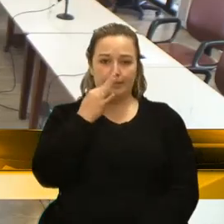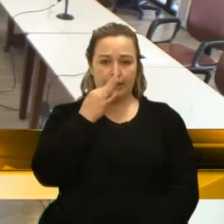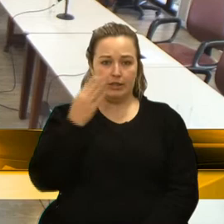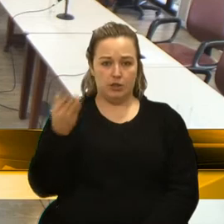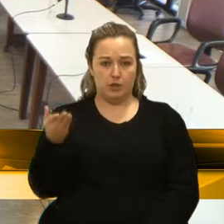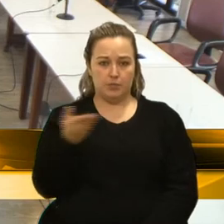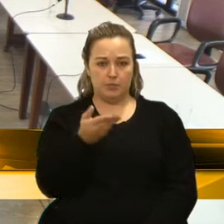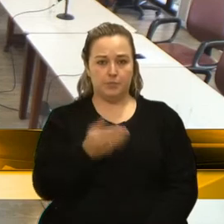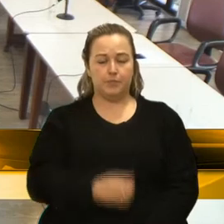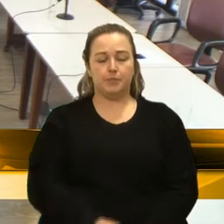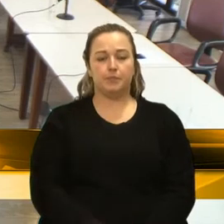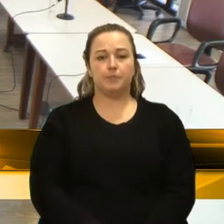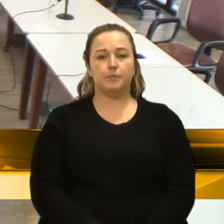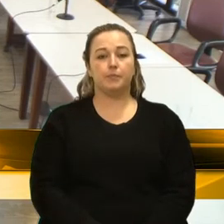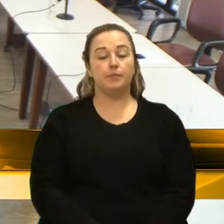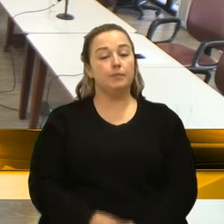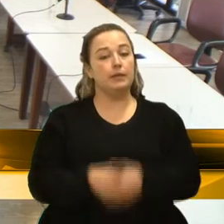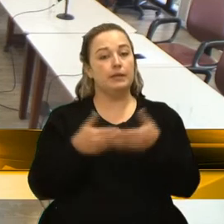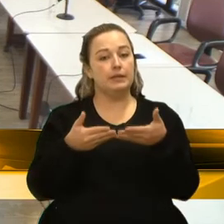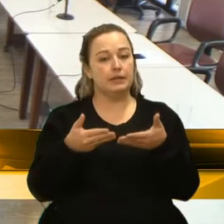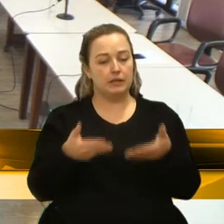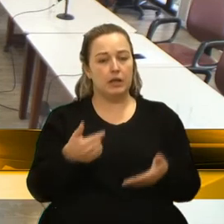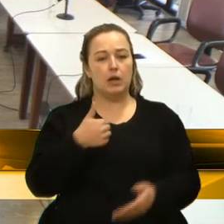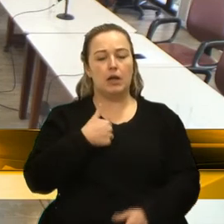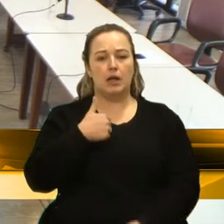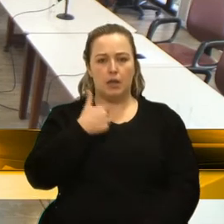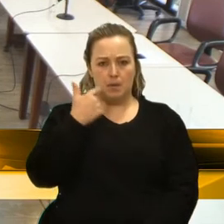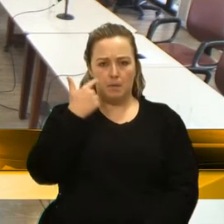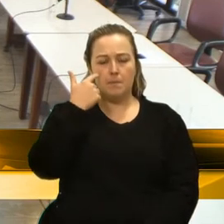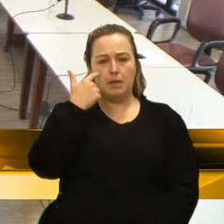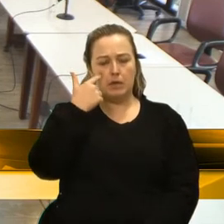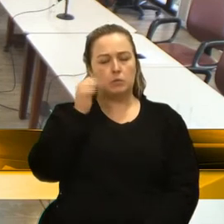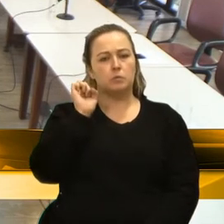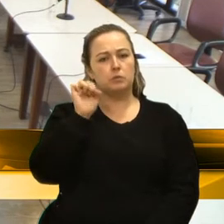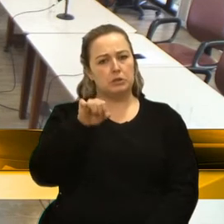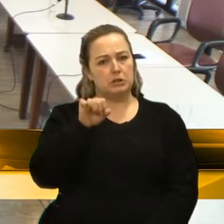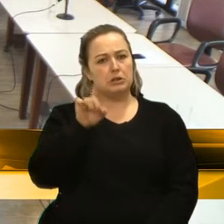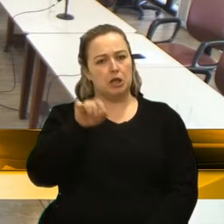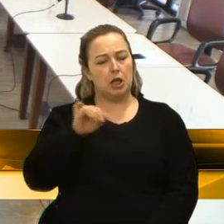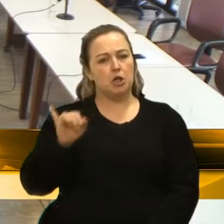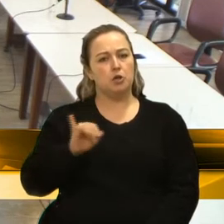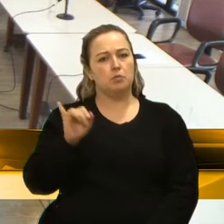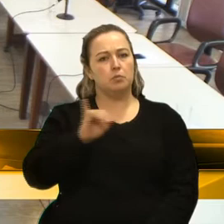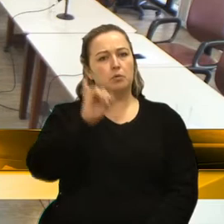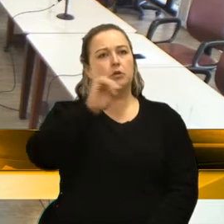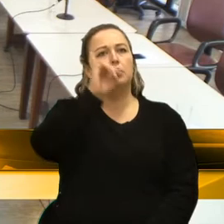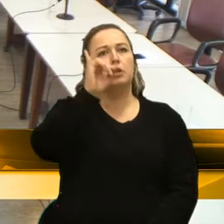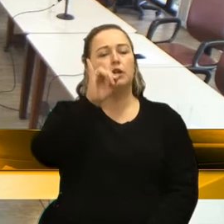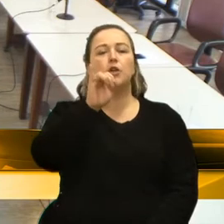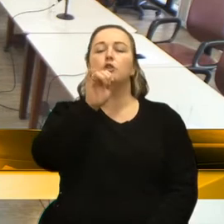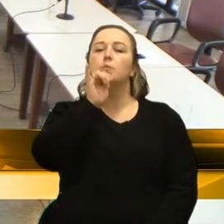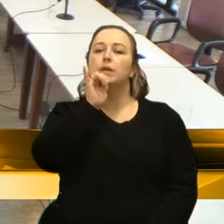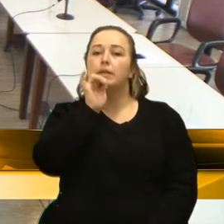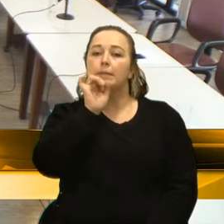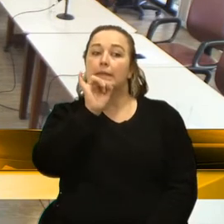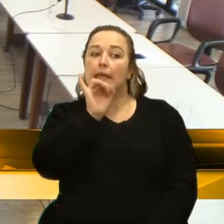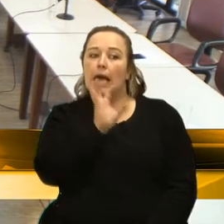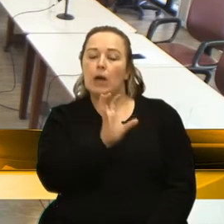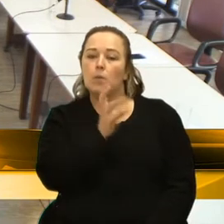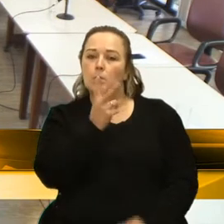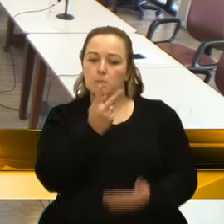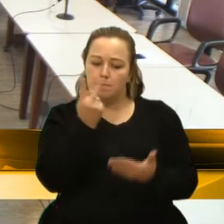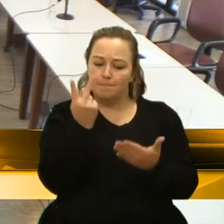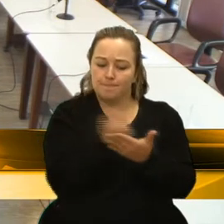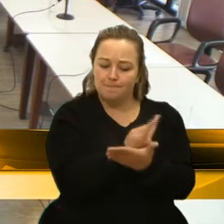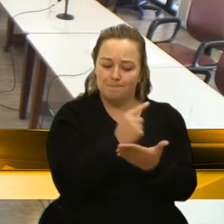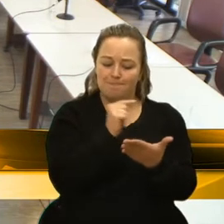Vereador, então, eu acho que é importante a gente reconhecer quando, de fato, comete um equívoco. E aquele ofício, de